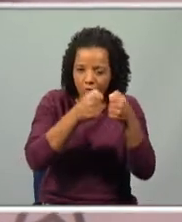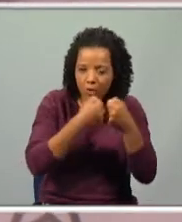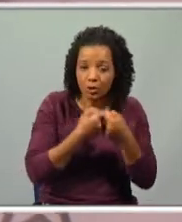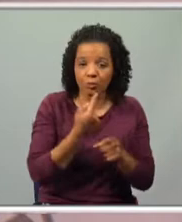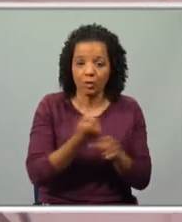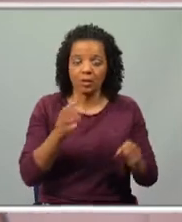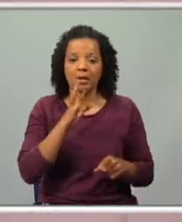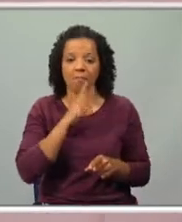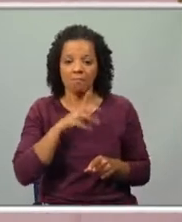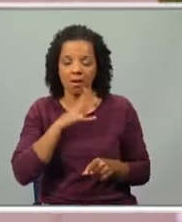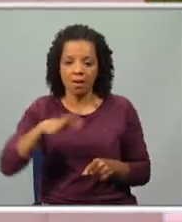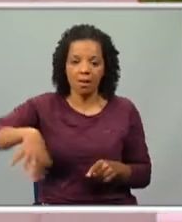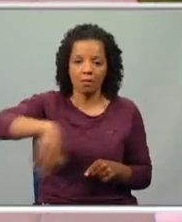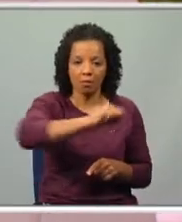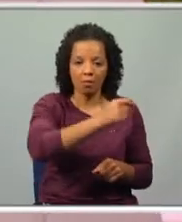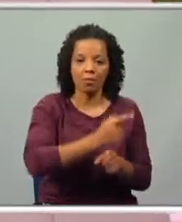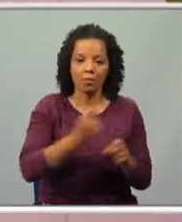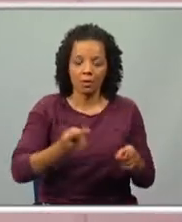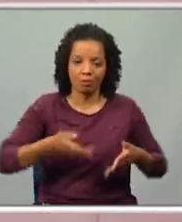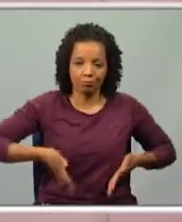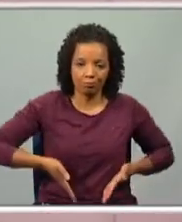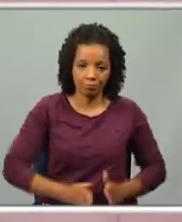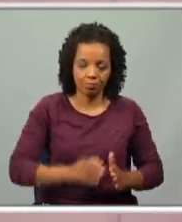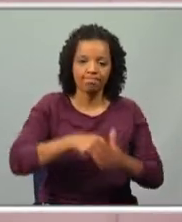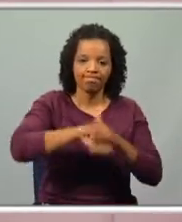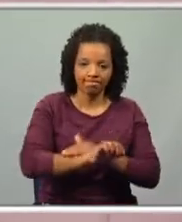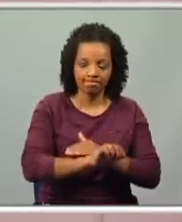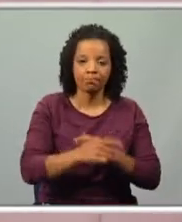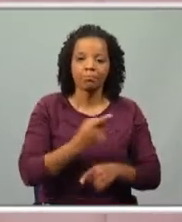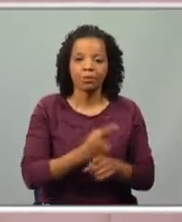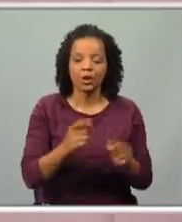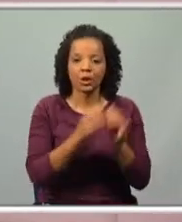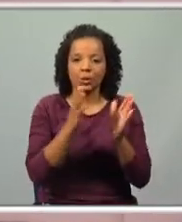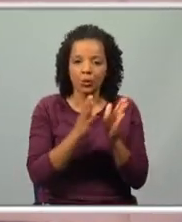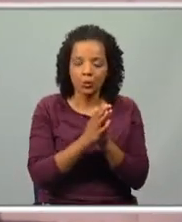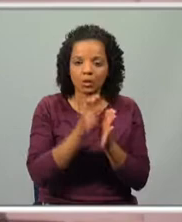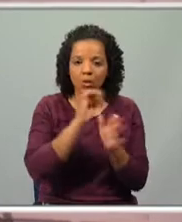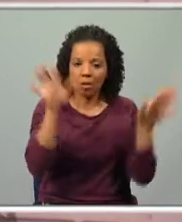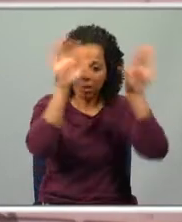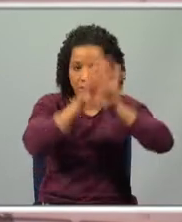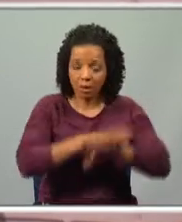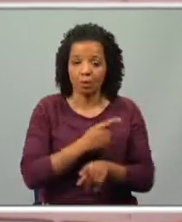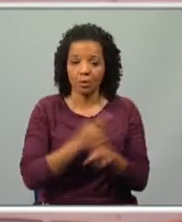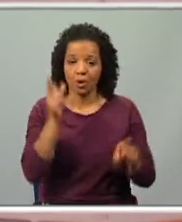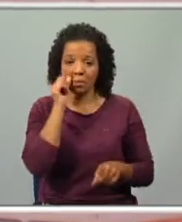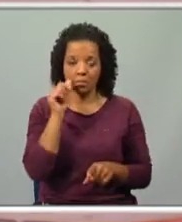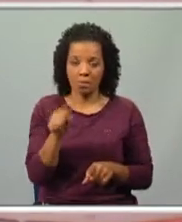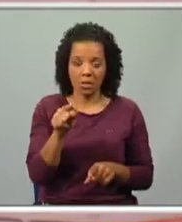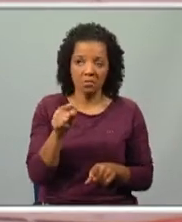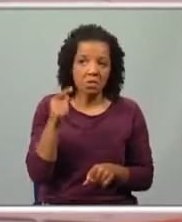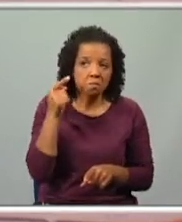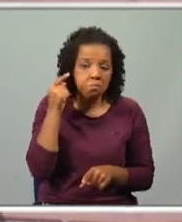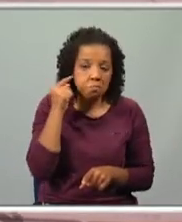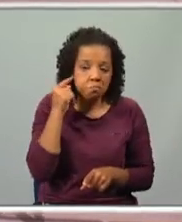A mãe foi levada para lá para o ter, para o parto, para tudo ser encoberto, porque o pai, segundo